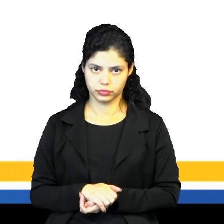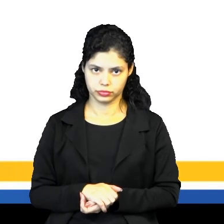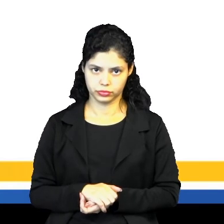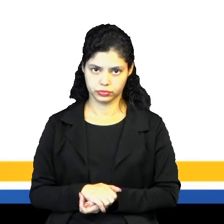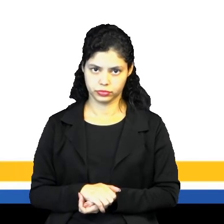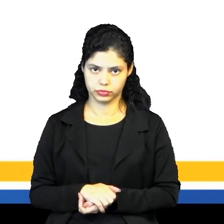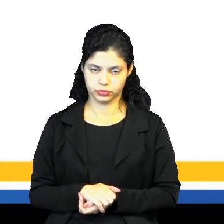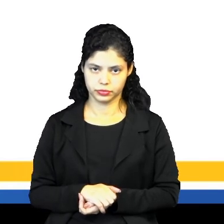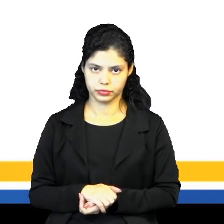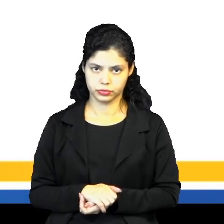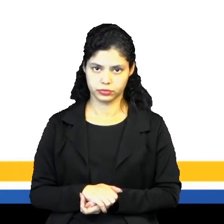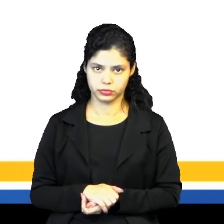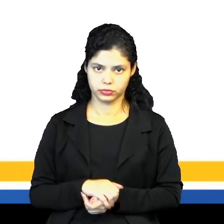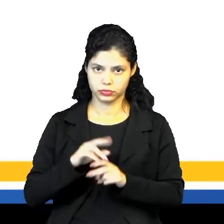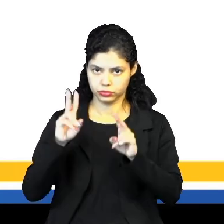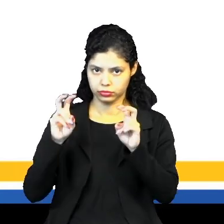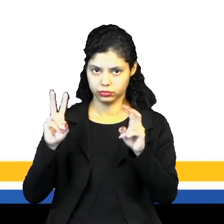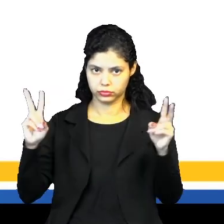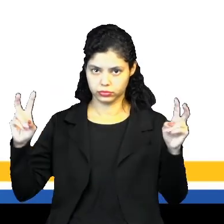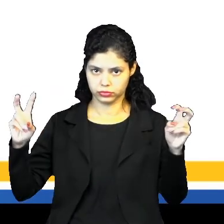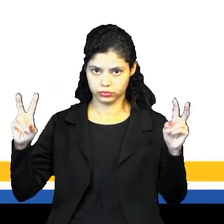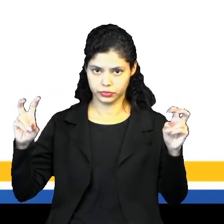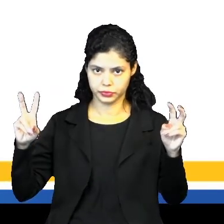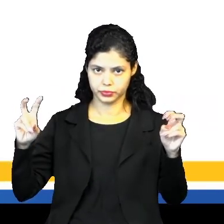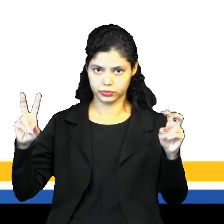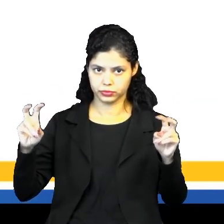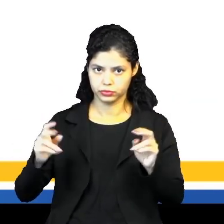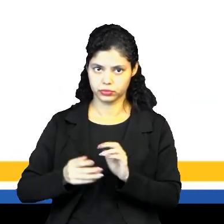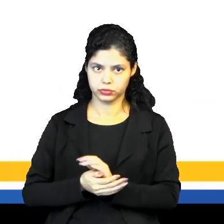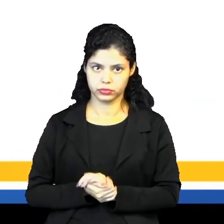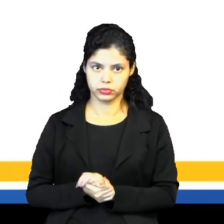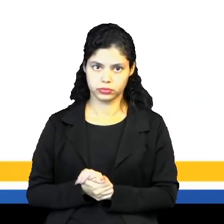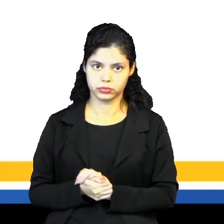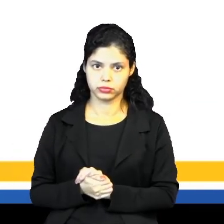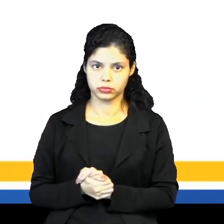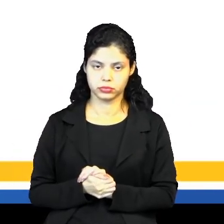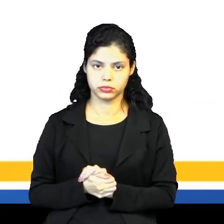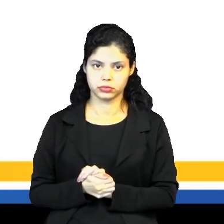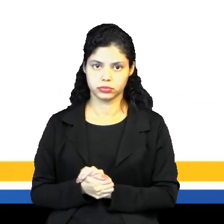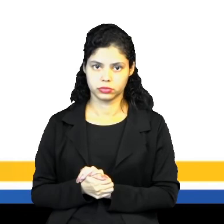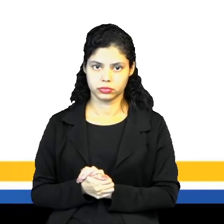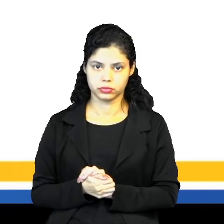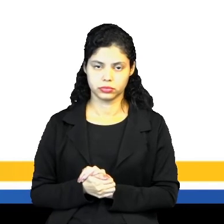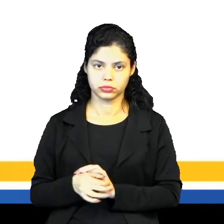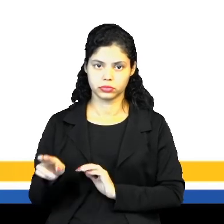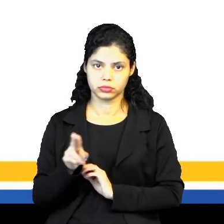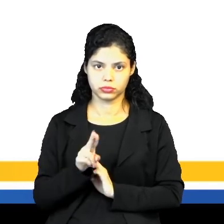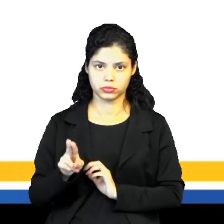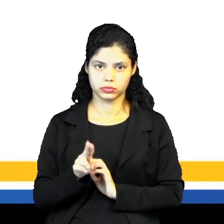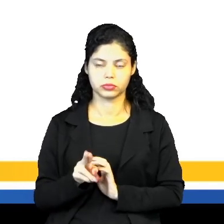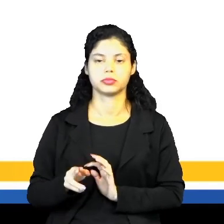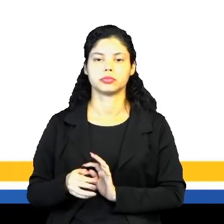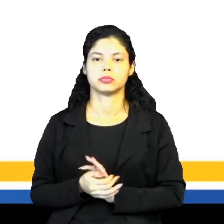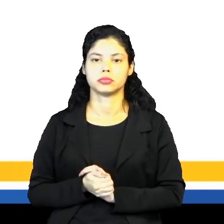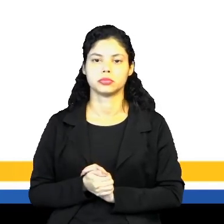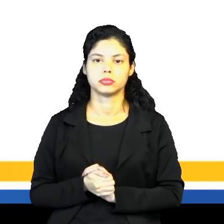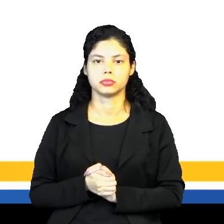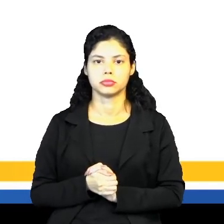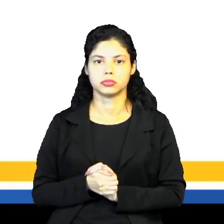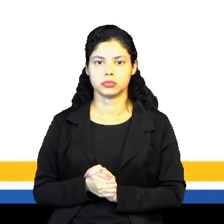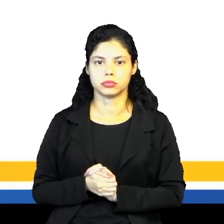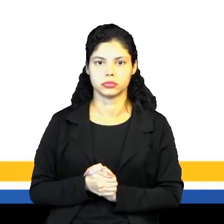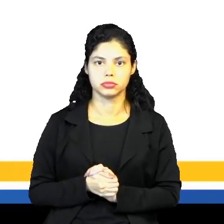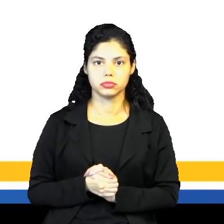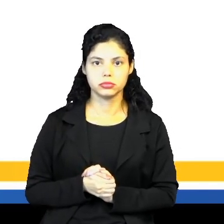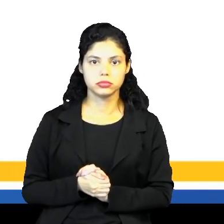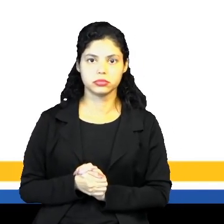noticieira escolar, né? Destacada em letra maior, né? Ele é o nosso o quê? Nome do periódico, né? Na verdade,